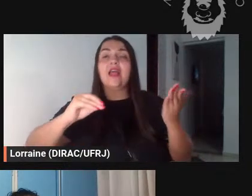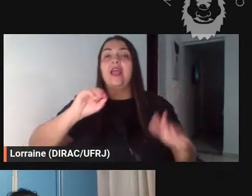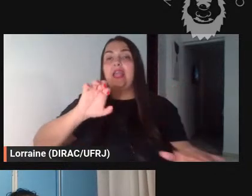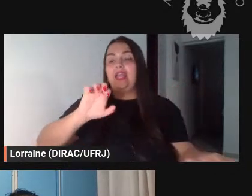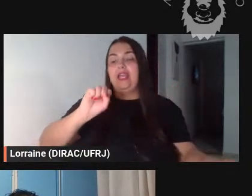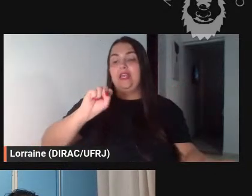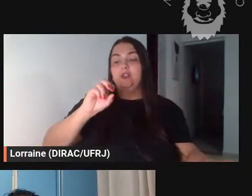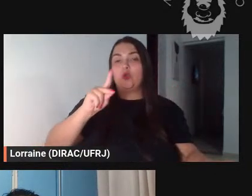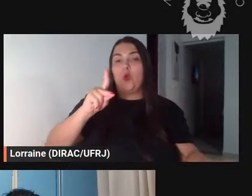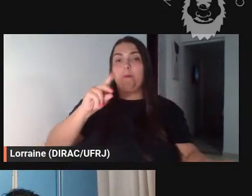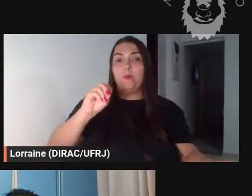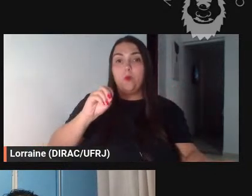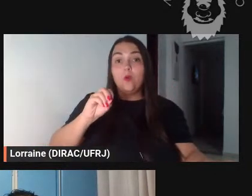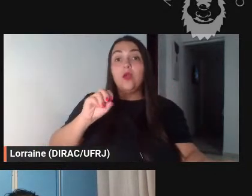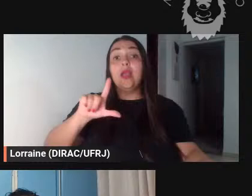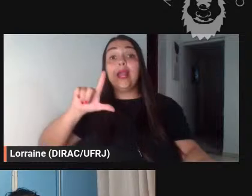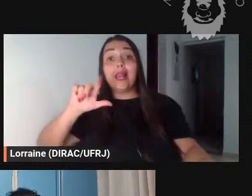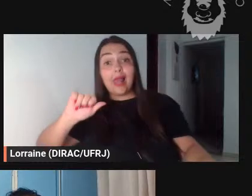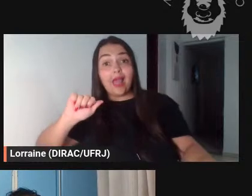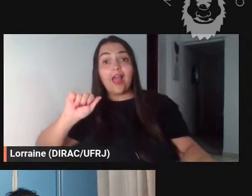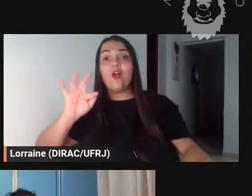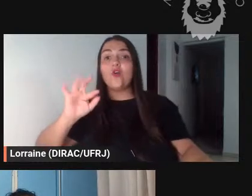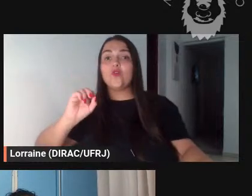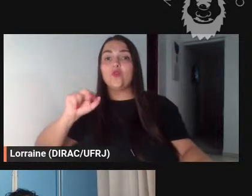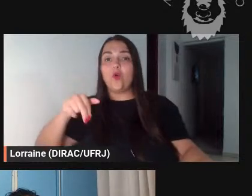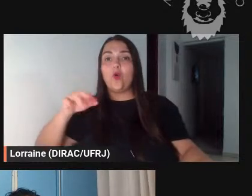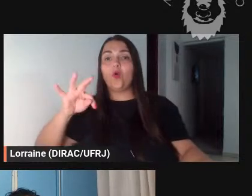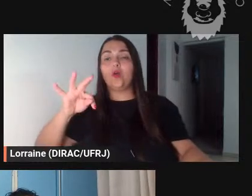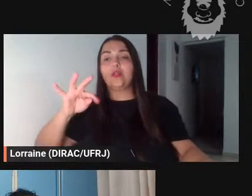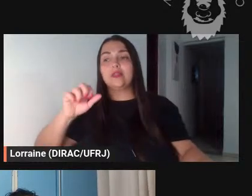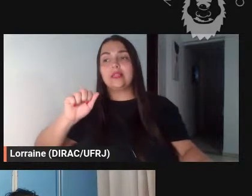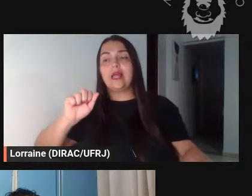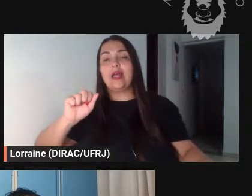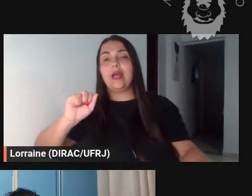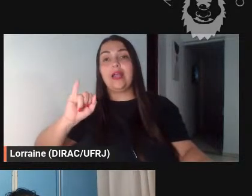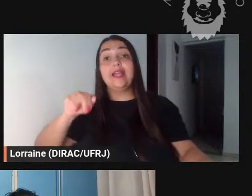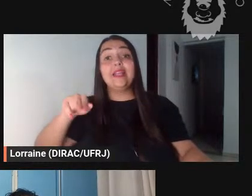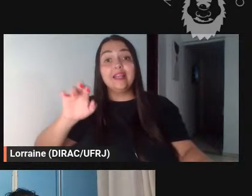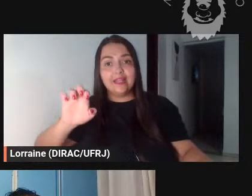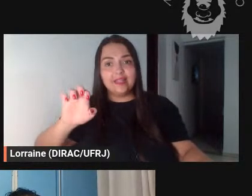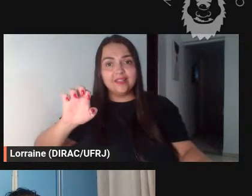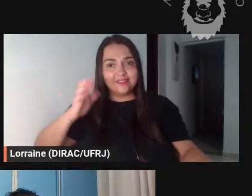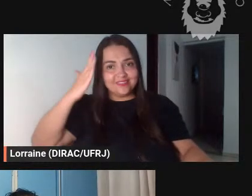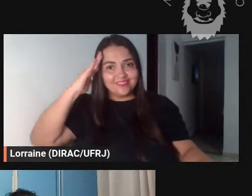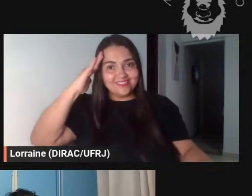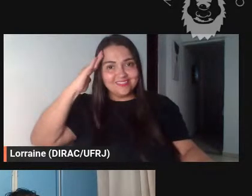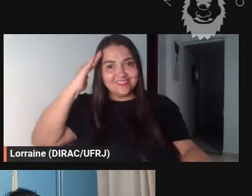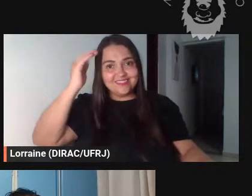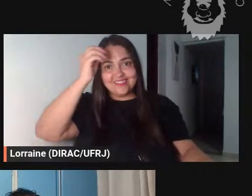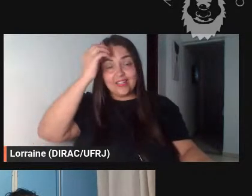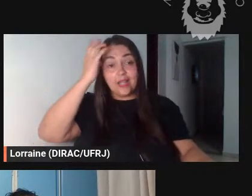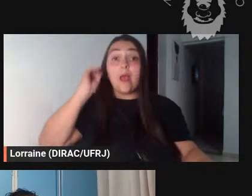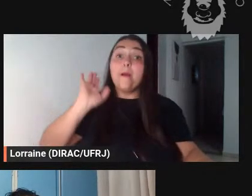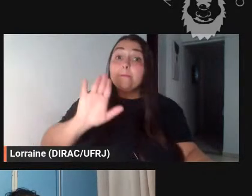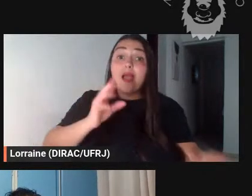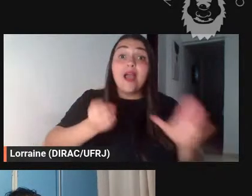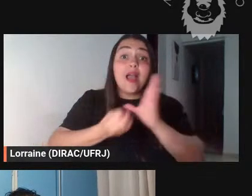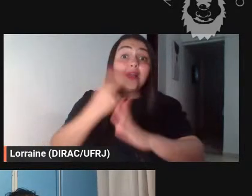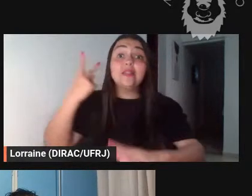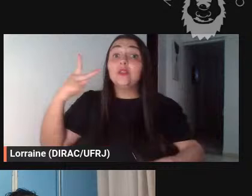tá mas essa fábula é a criação do Fedro